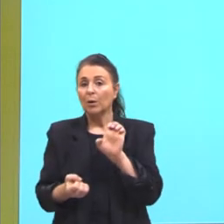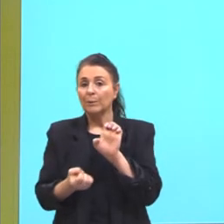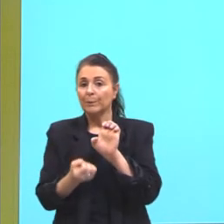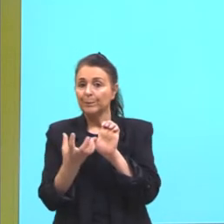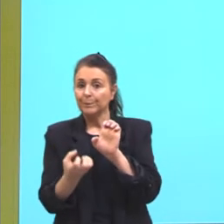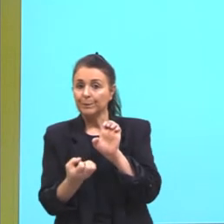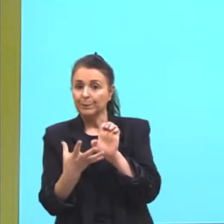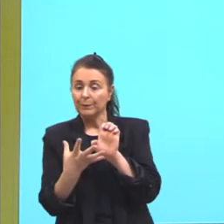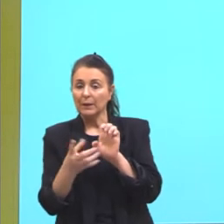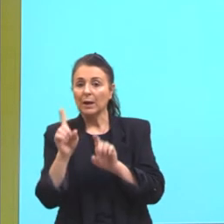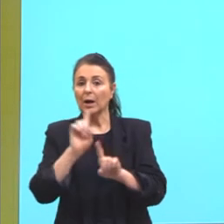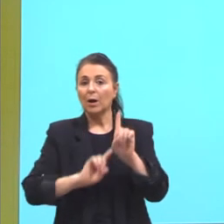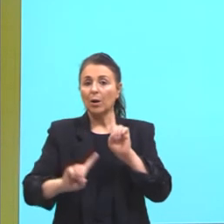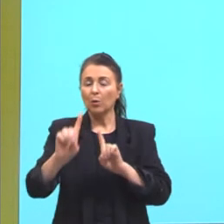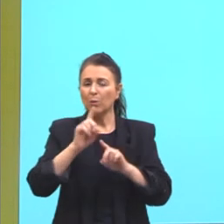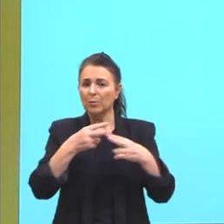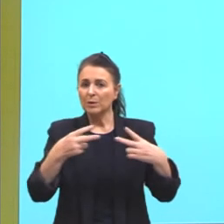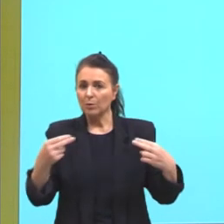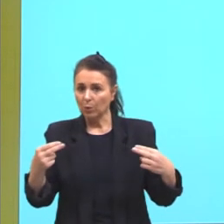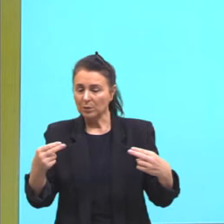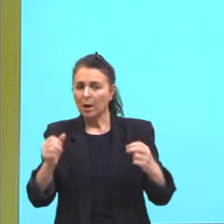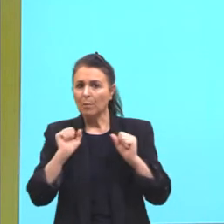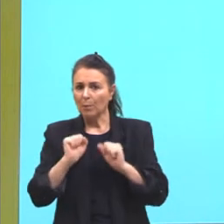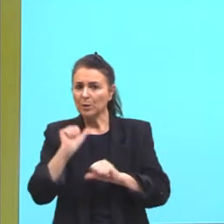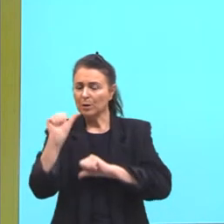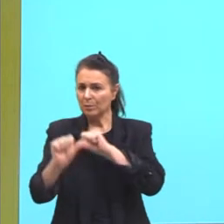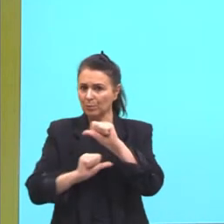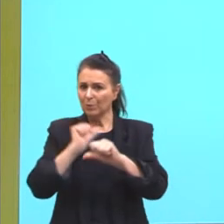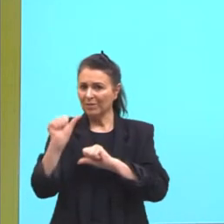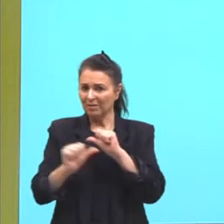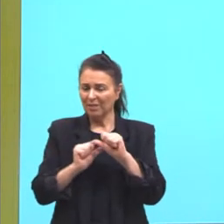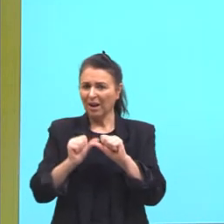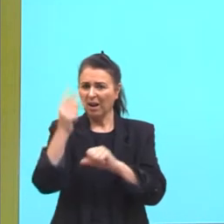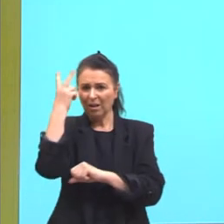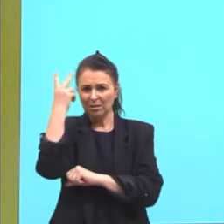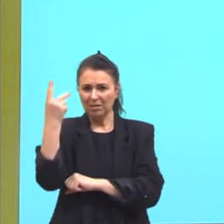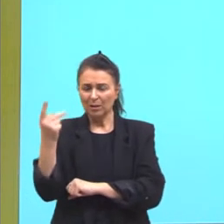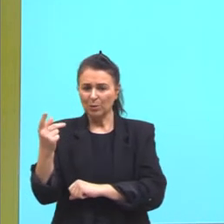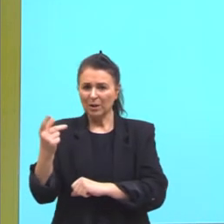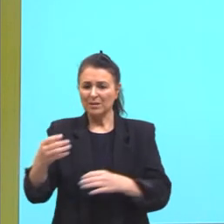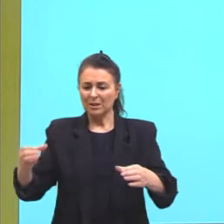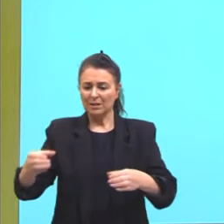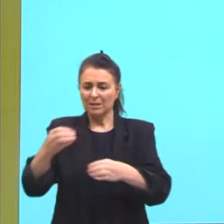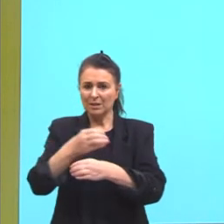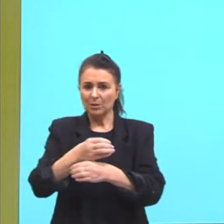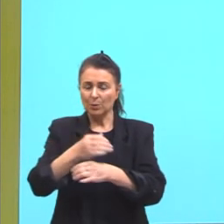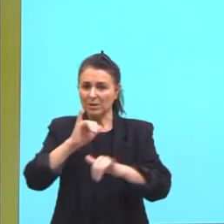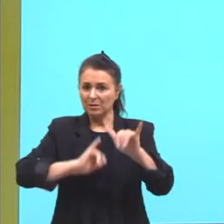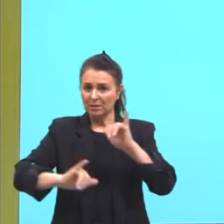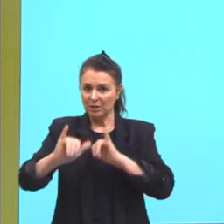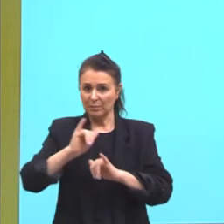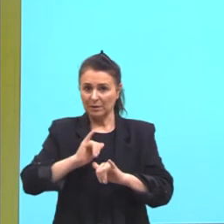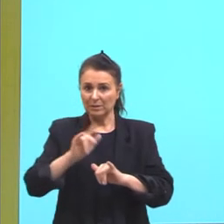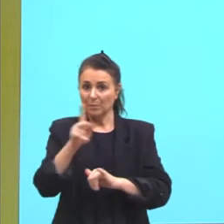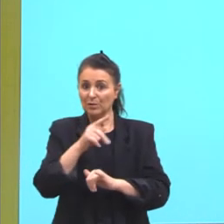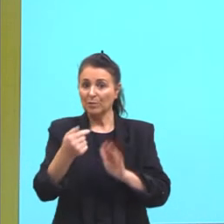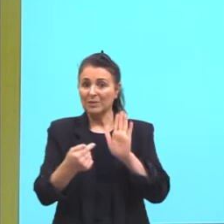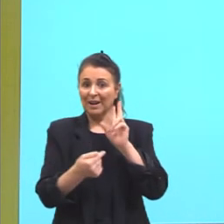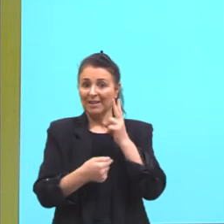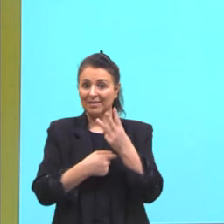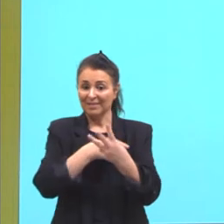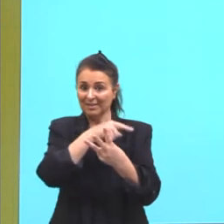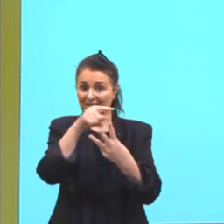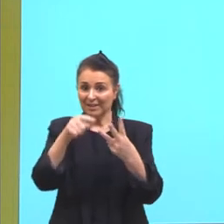fatores podem alterar a rapidez das reações químicas. A seguir, destacam-se três exemplos no contexto da